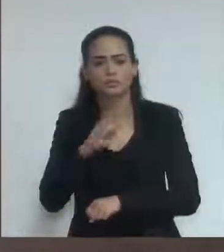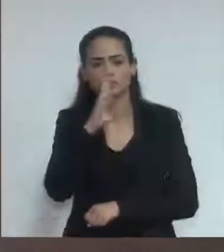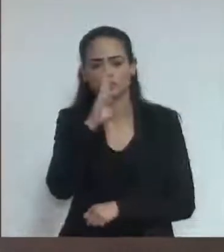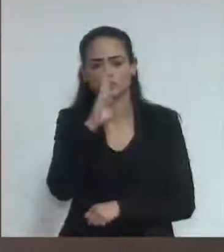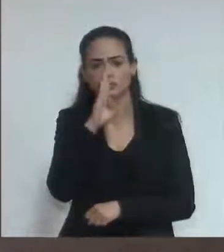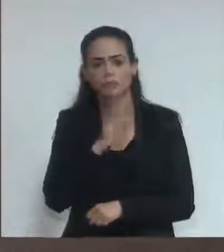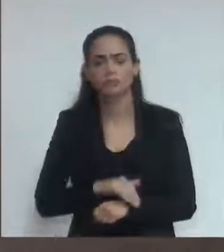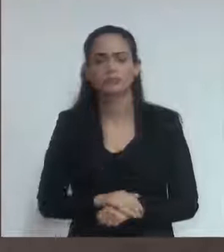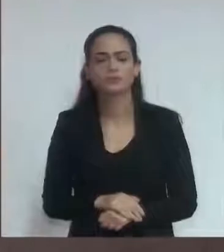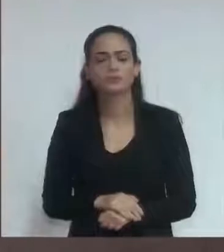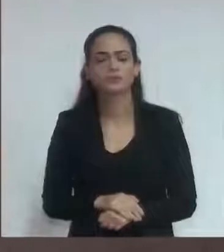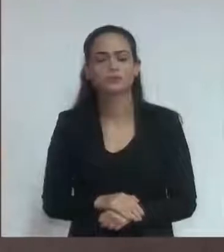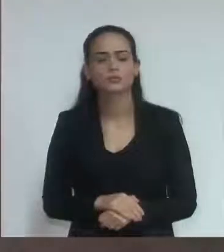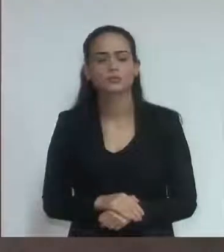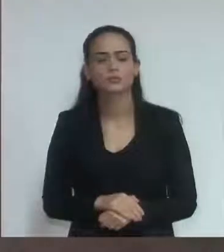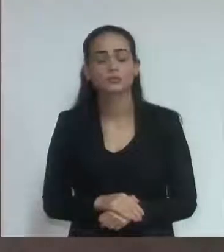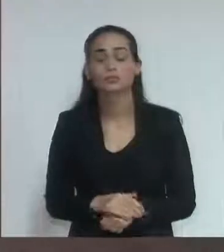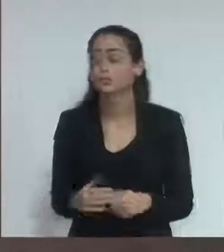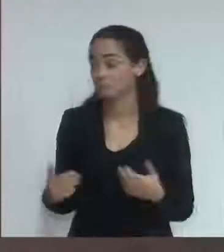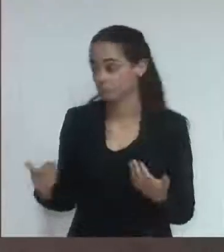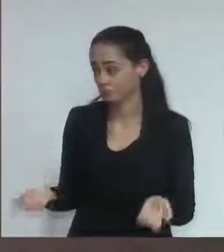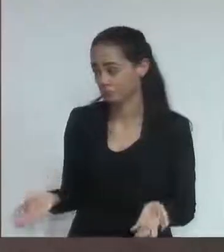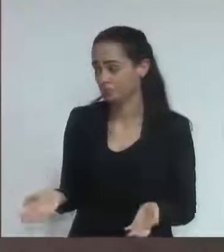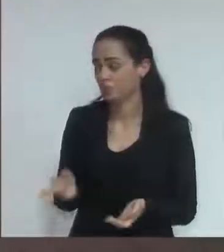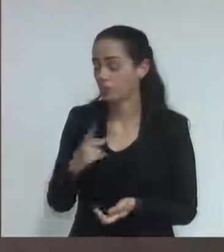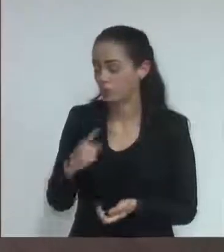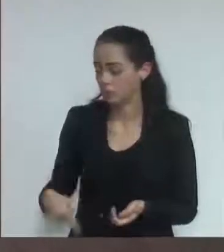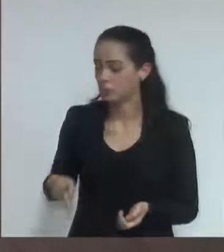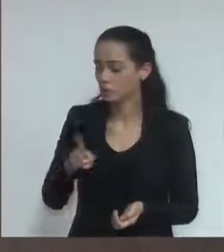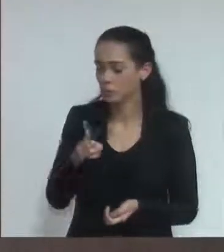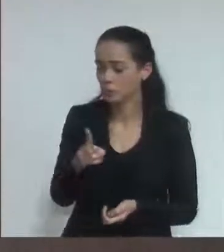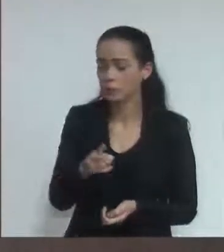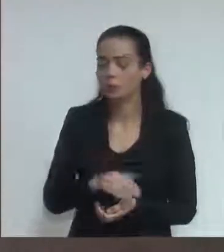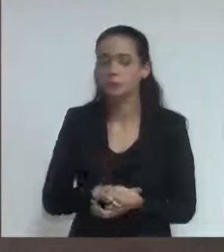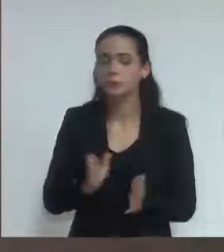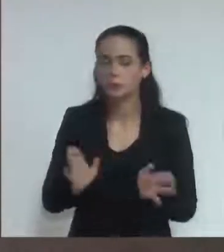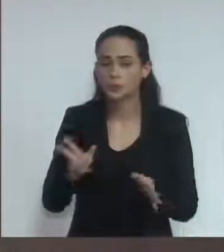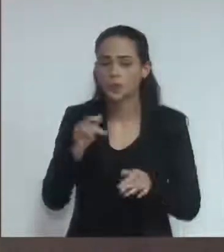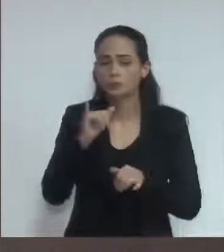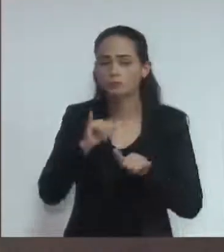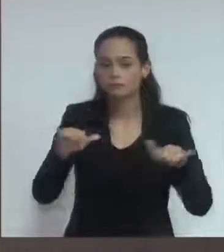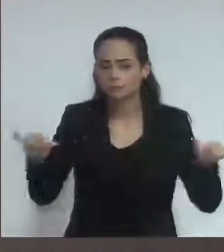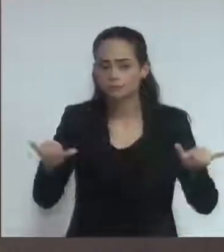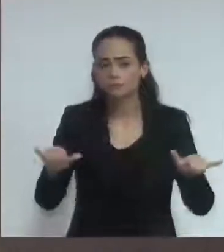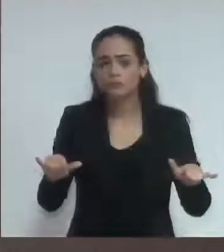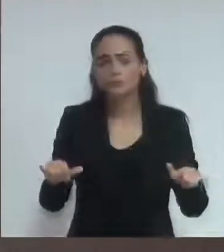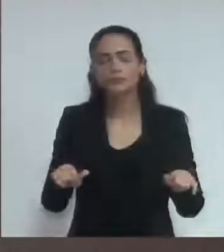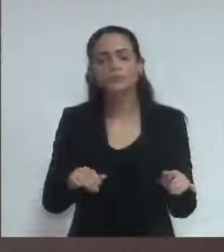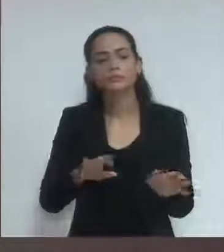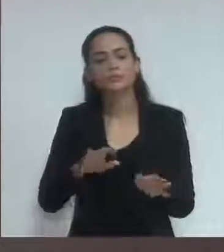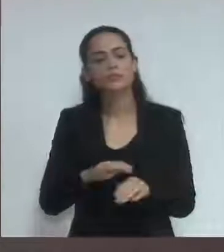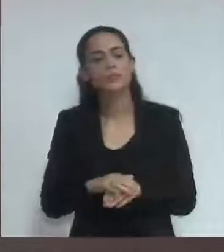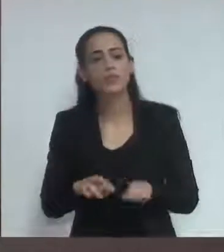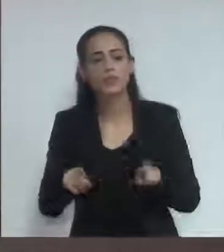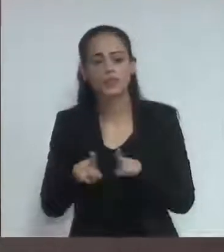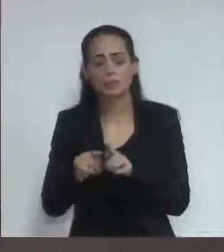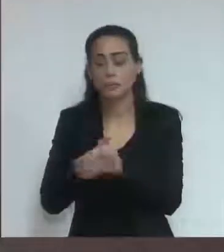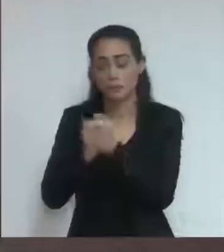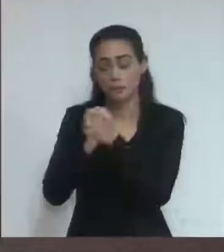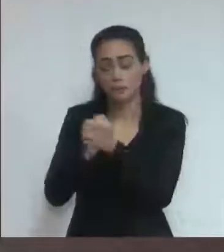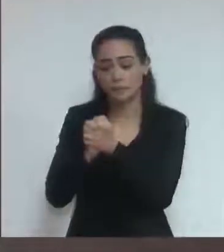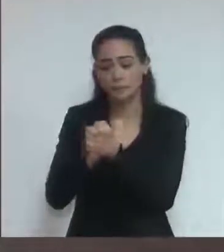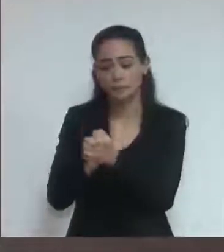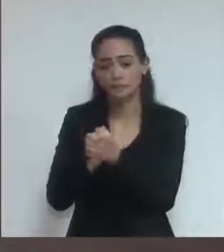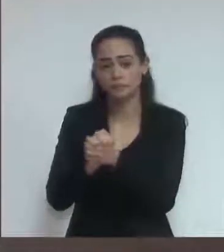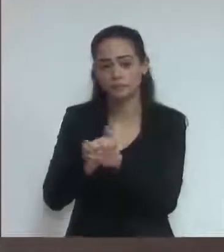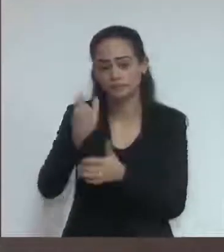então senhor presidente como já falei também para abençar o vereador o vereador